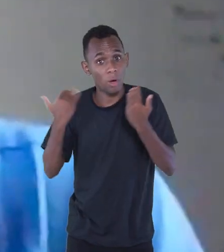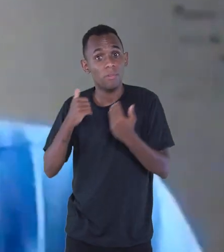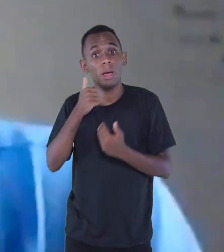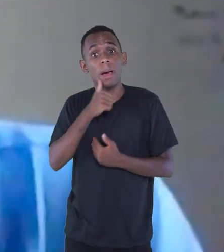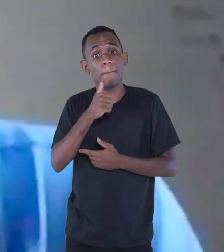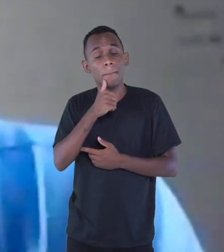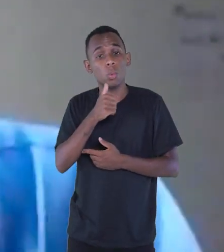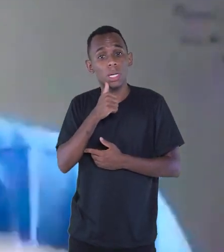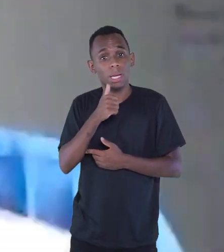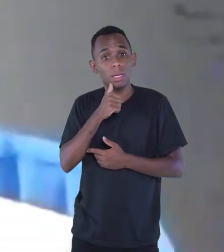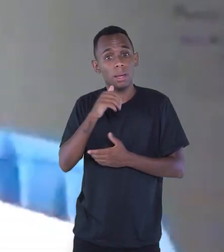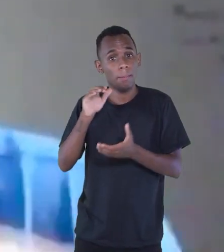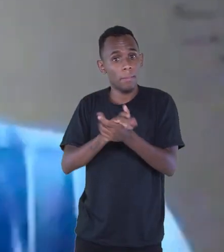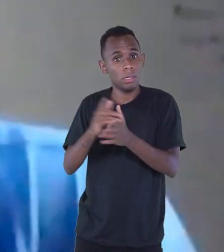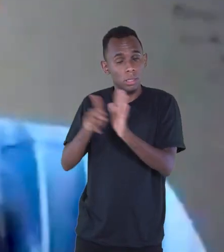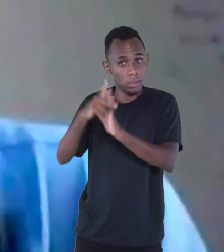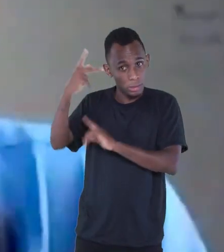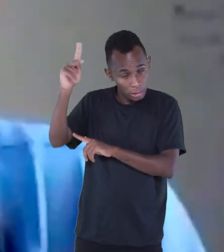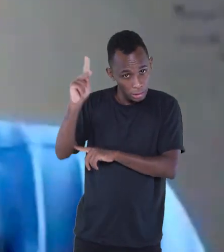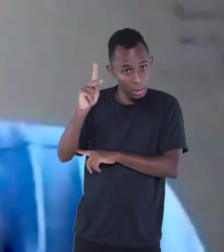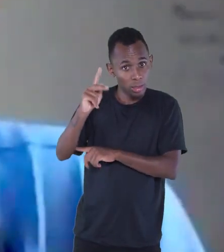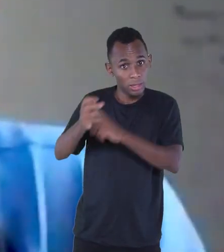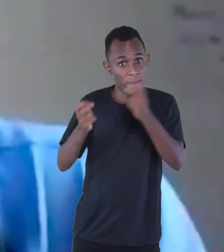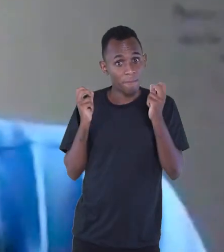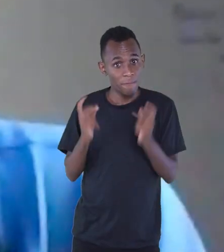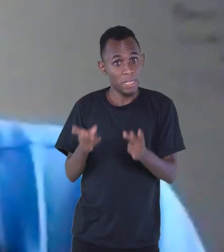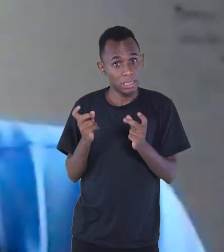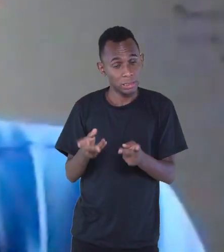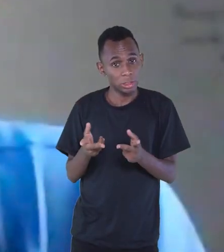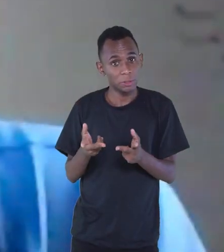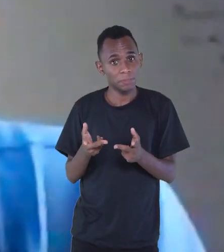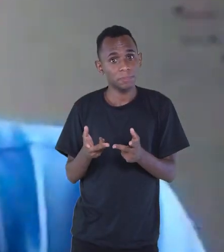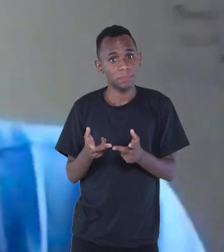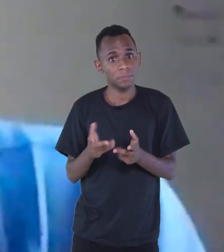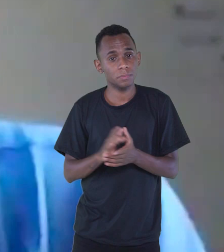vende essa editora para